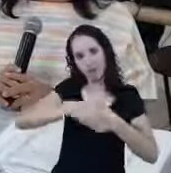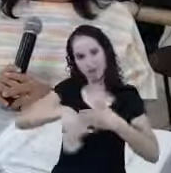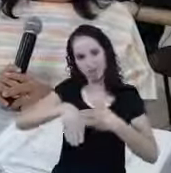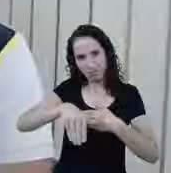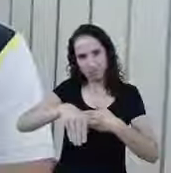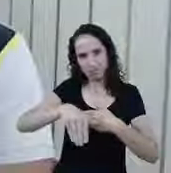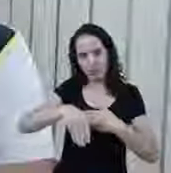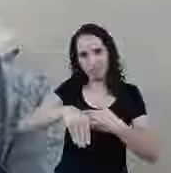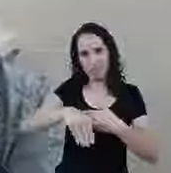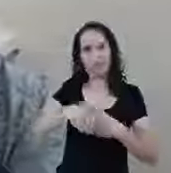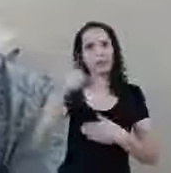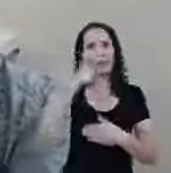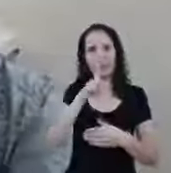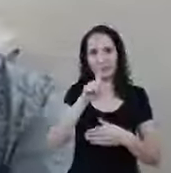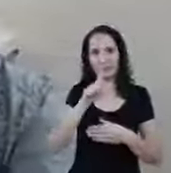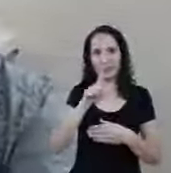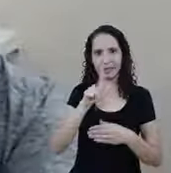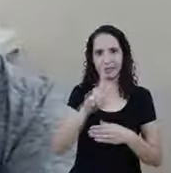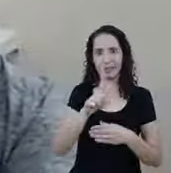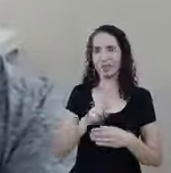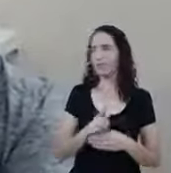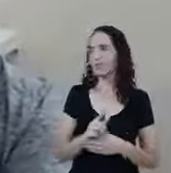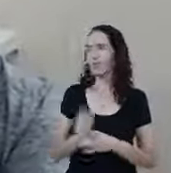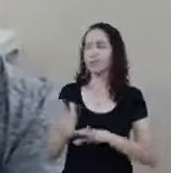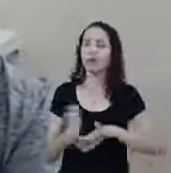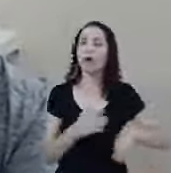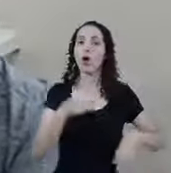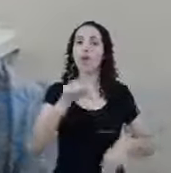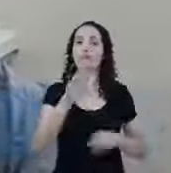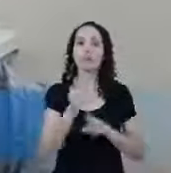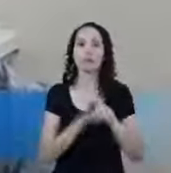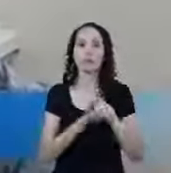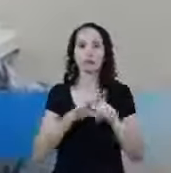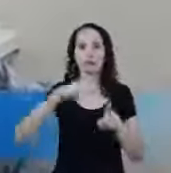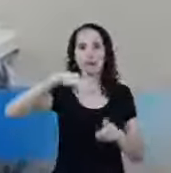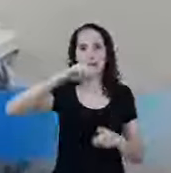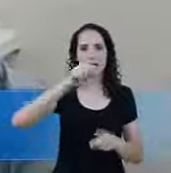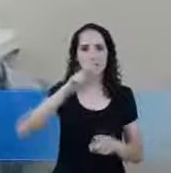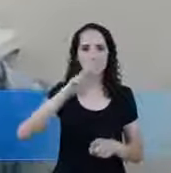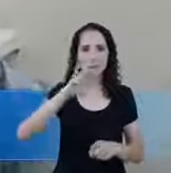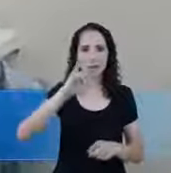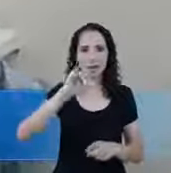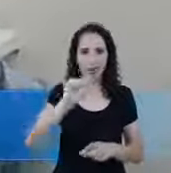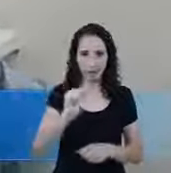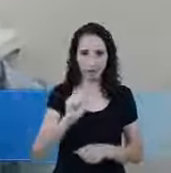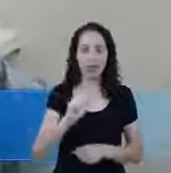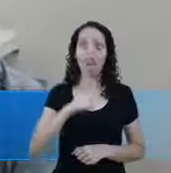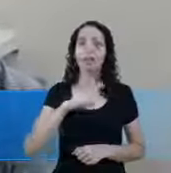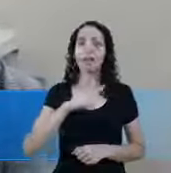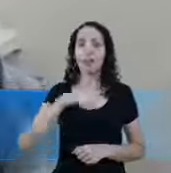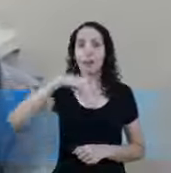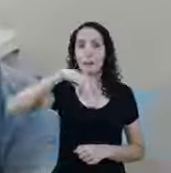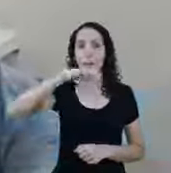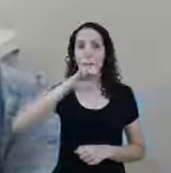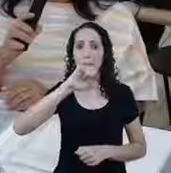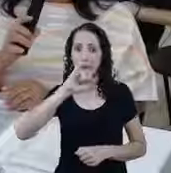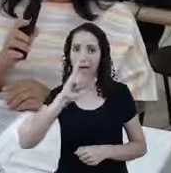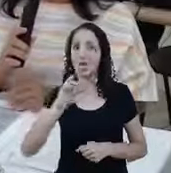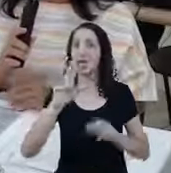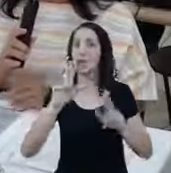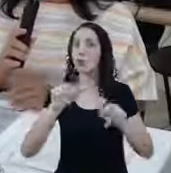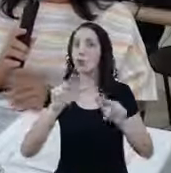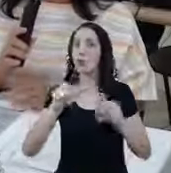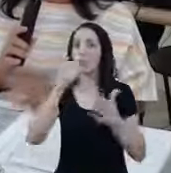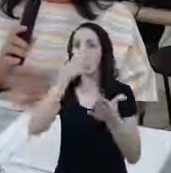Federal Passando a Márcia A Márcia Silvia Pergunta Tem o MEI Mas eu nunca paguei Eu tenho direito? É o que nós